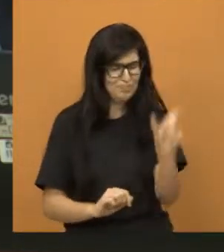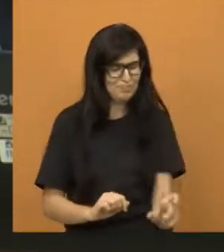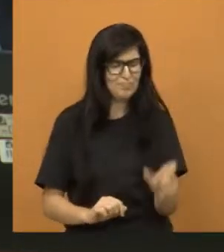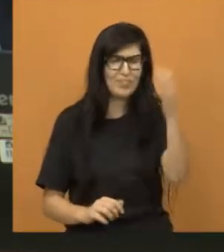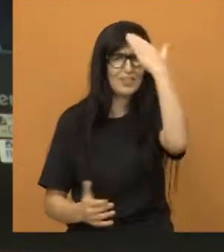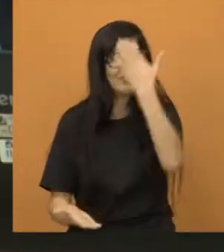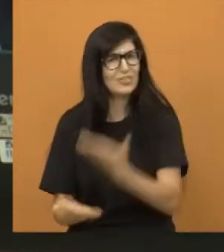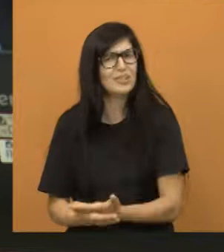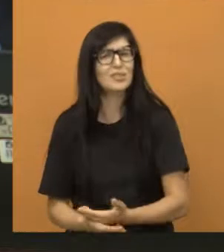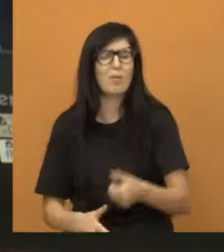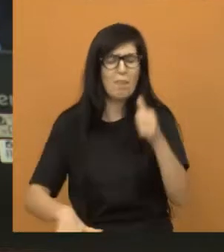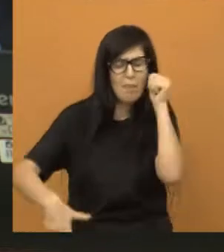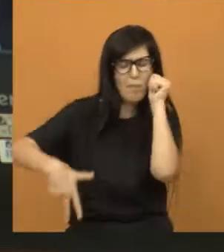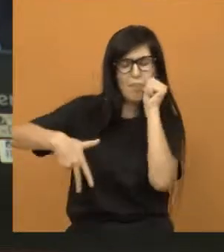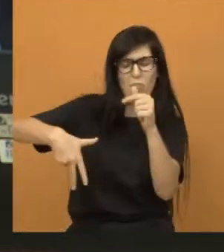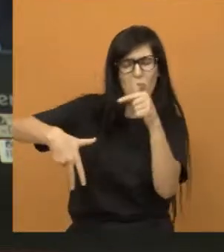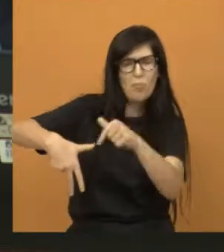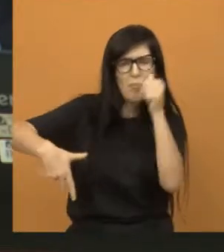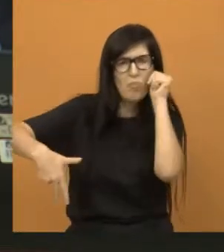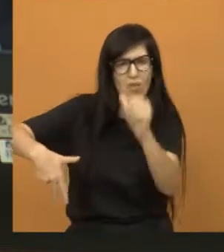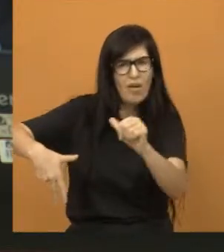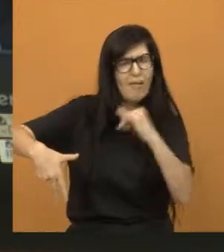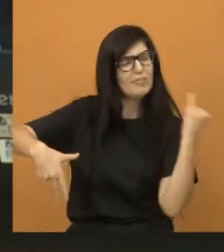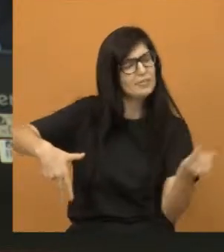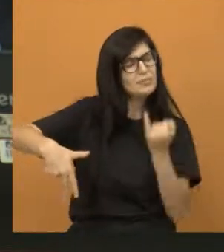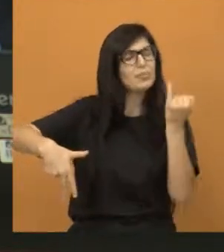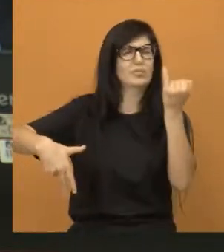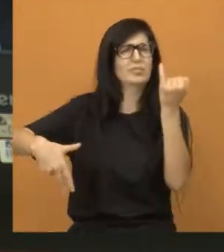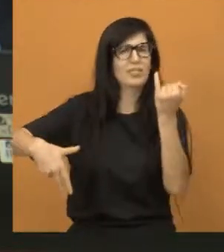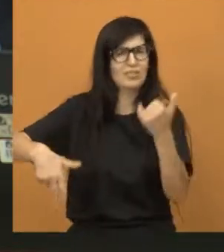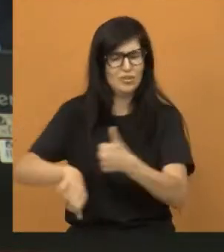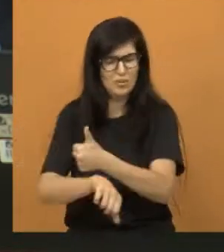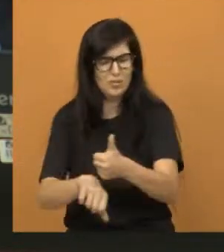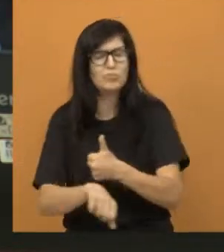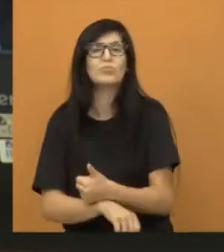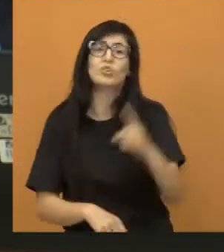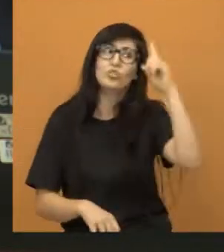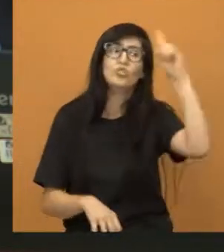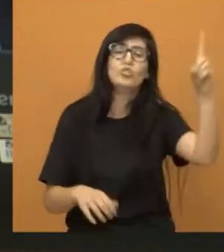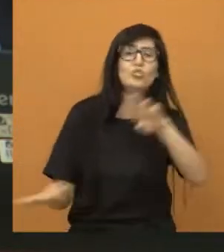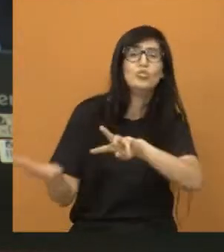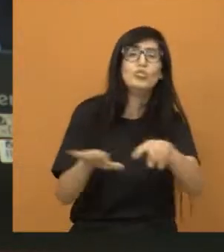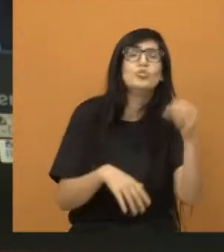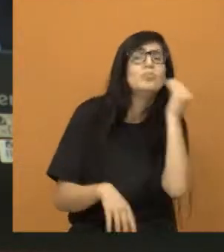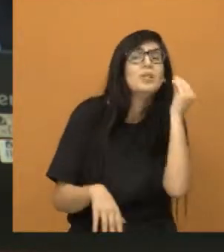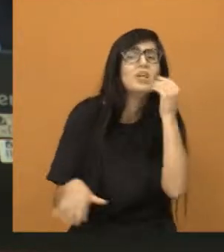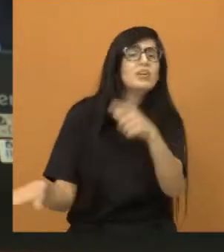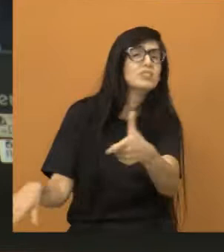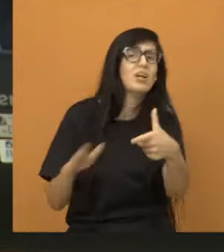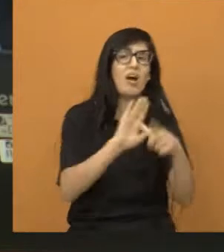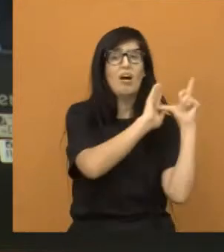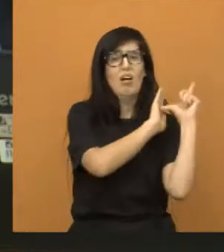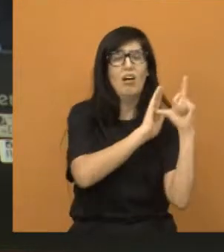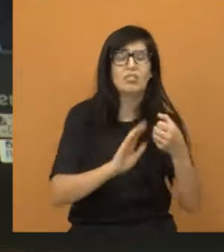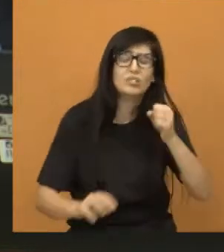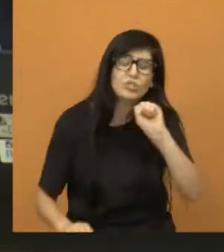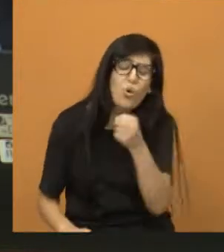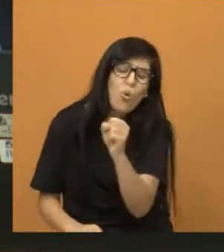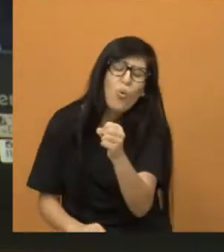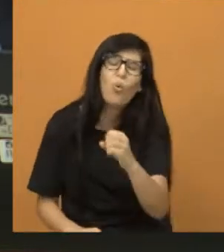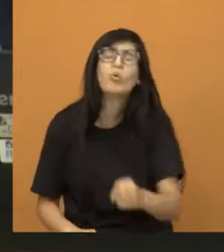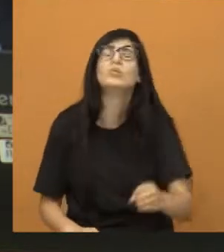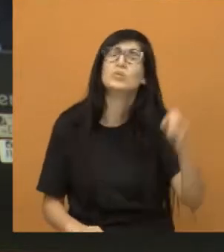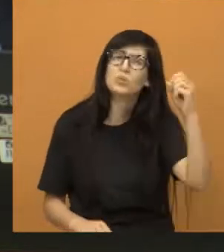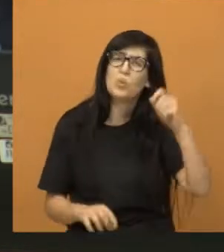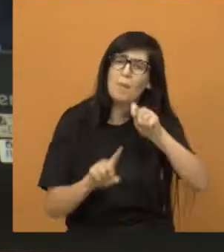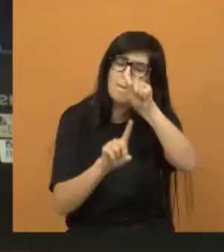mulheres da cidade de Jacareí. Eu fui, dia 8 de março, na OAB, sentei na mesa